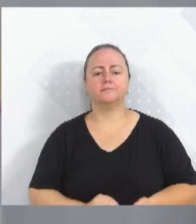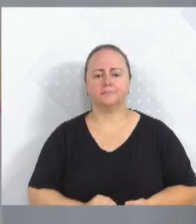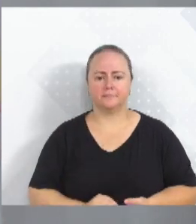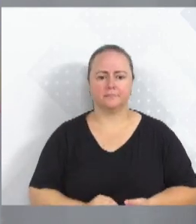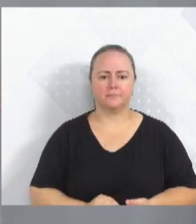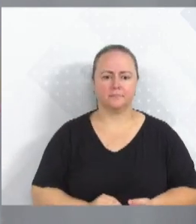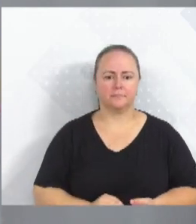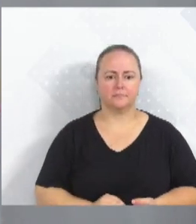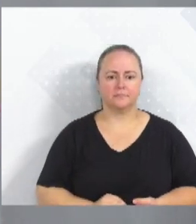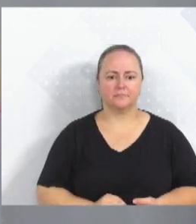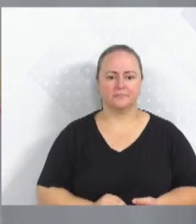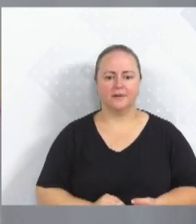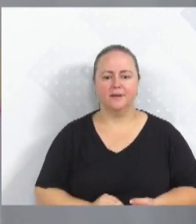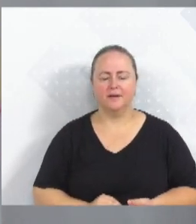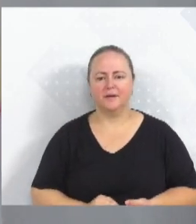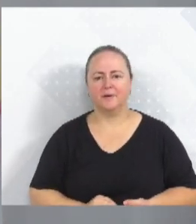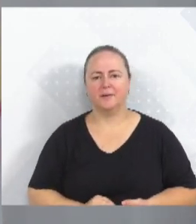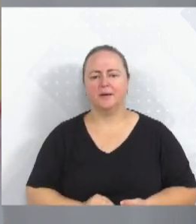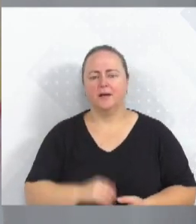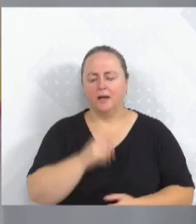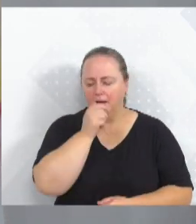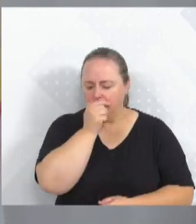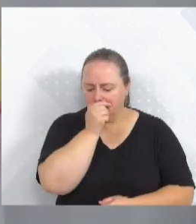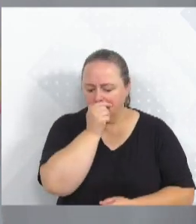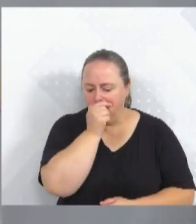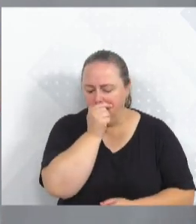Ali, a próxima foto ali, ali, ontem,